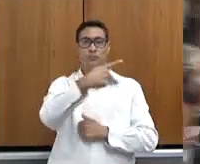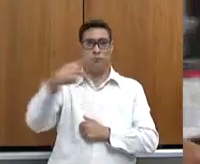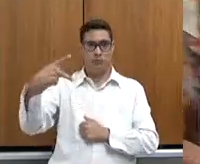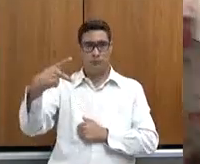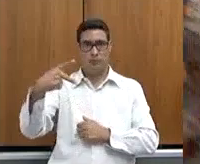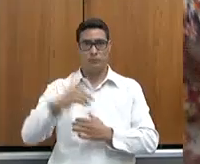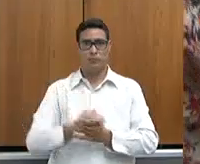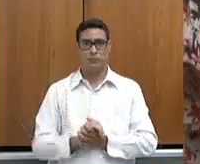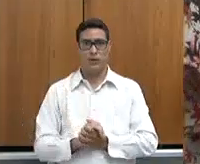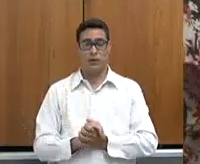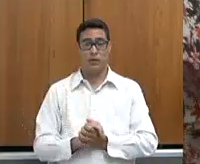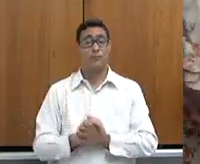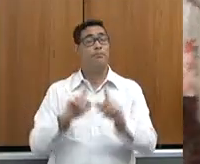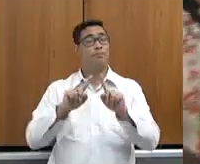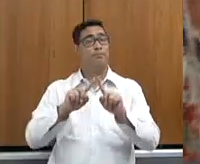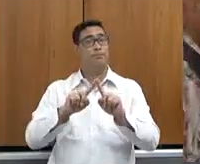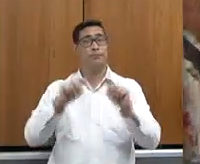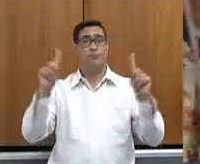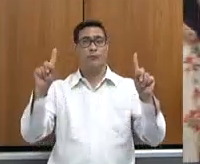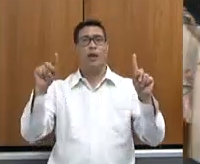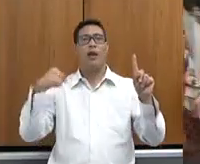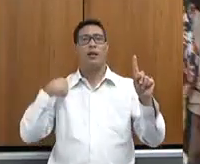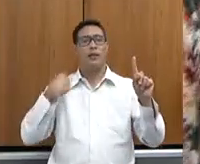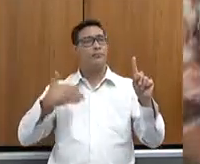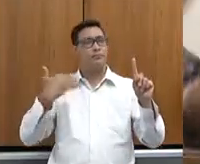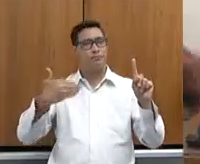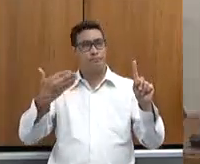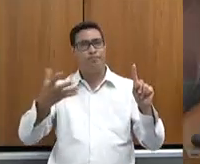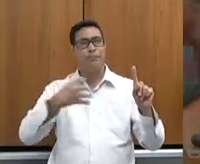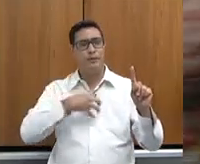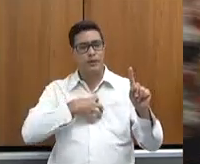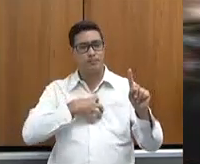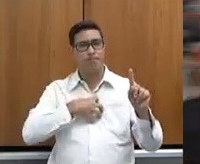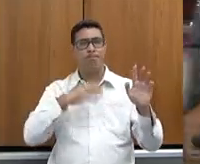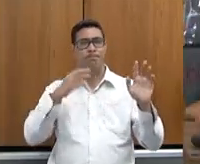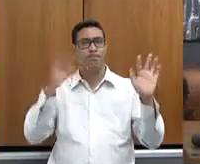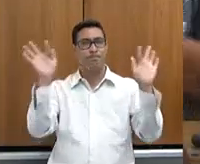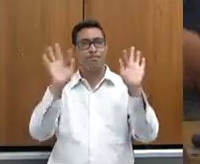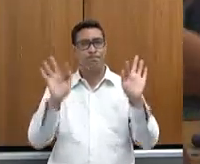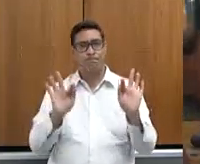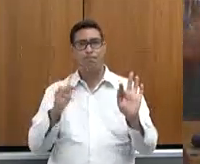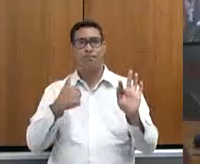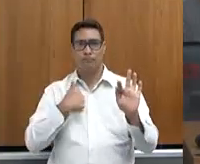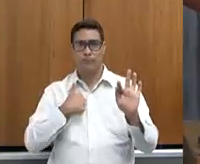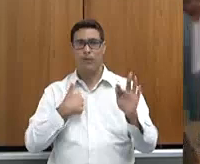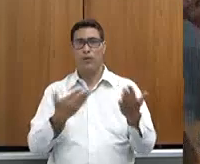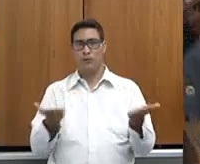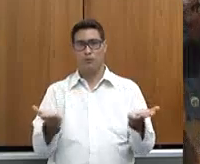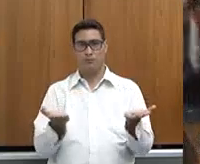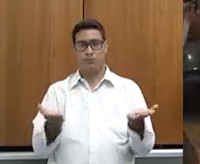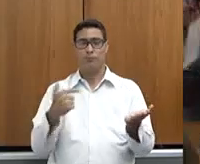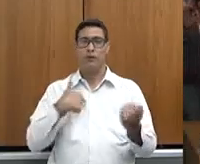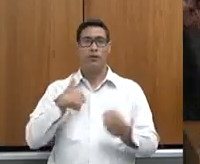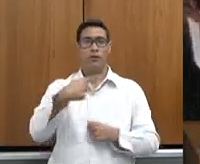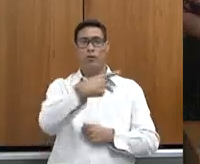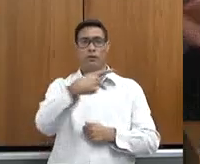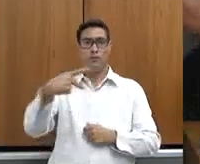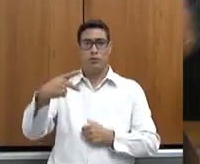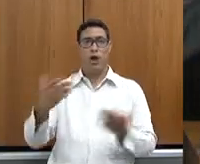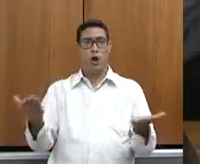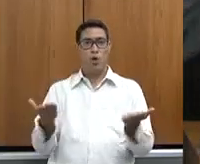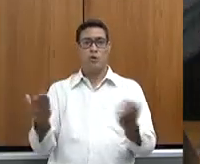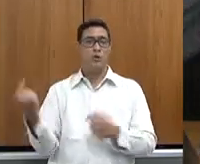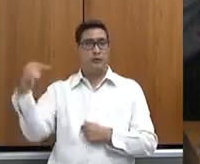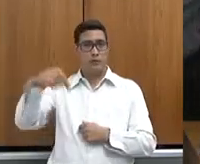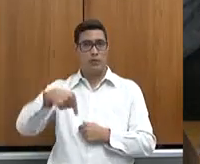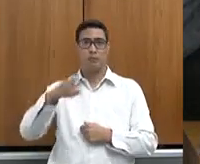coincidência, até por uma felicidade para mim, o nosso presidente não está hoje em Belo